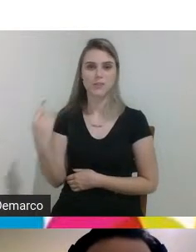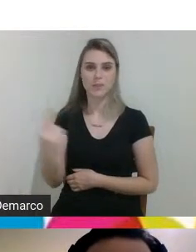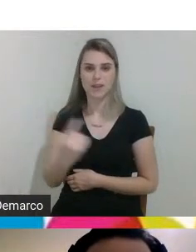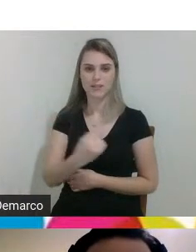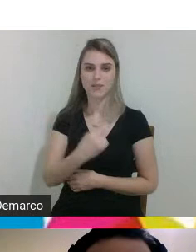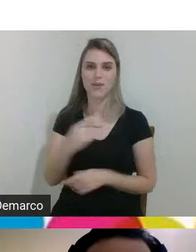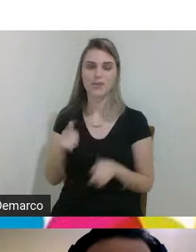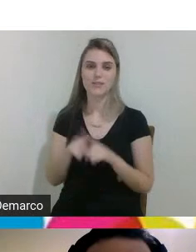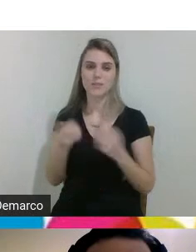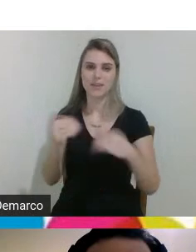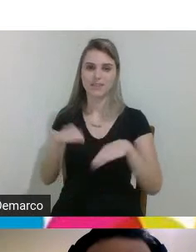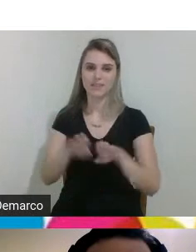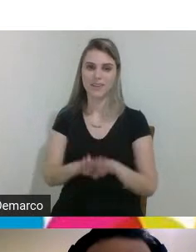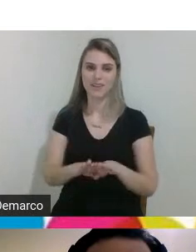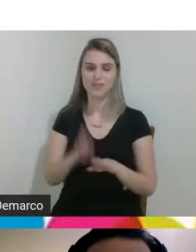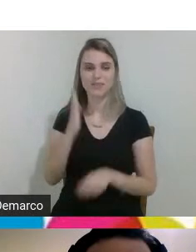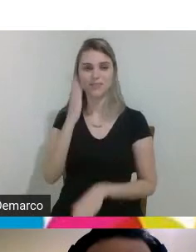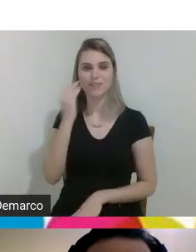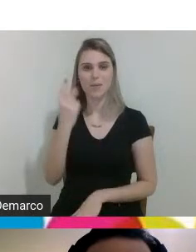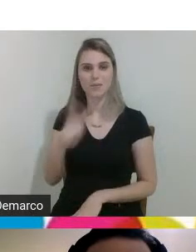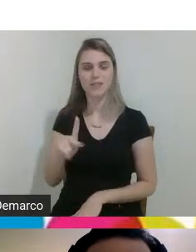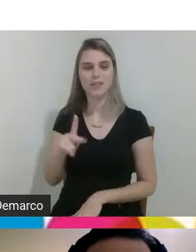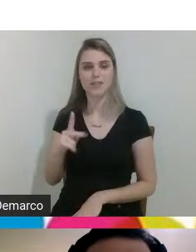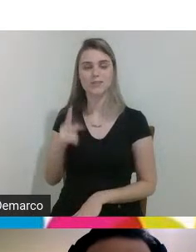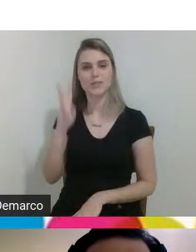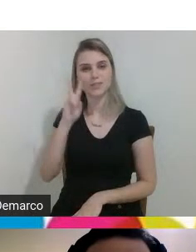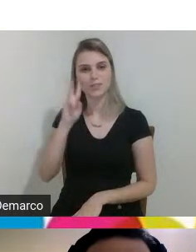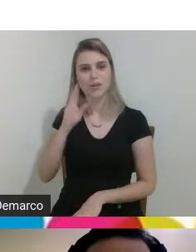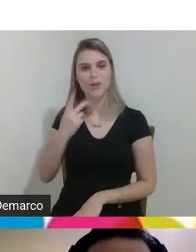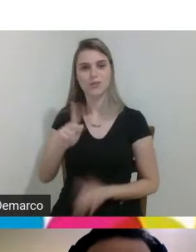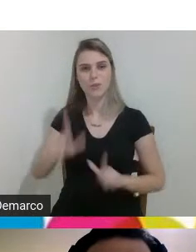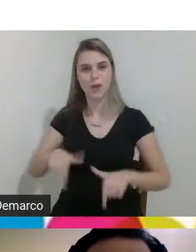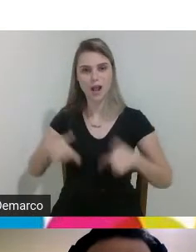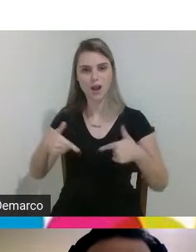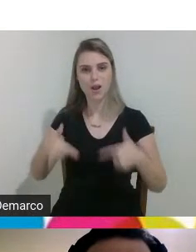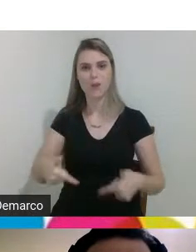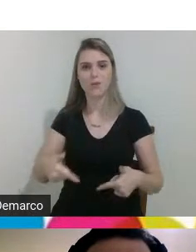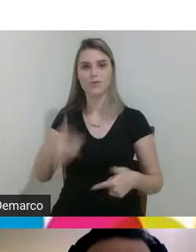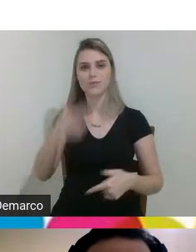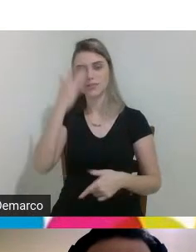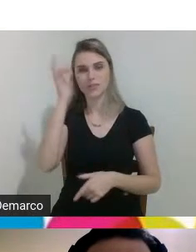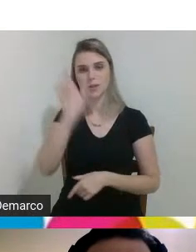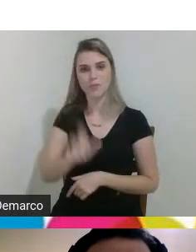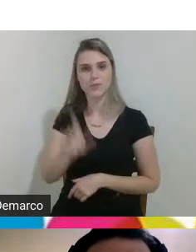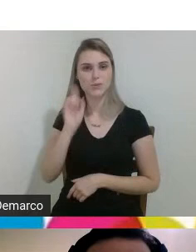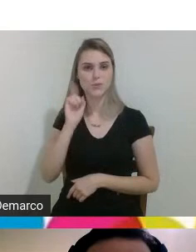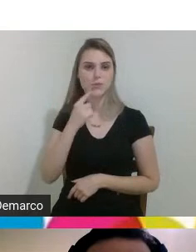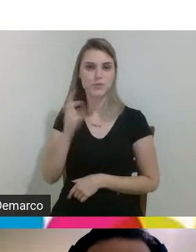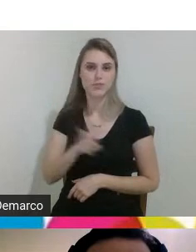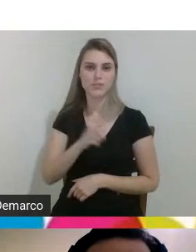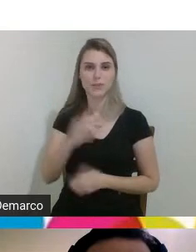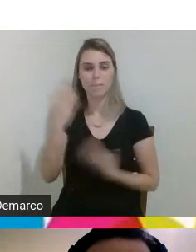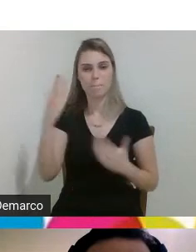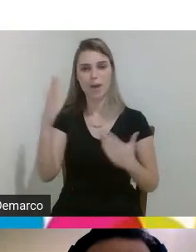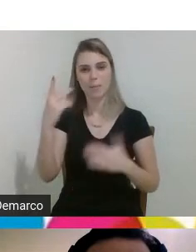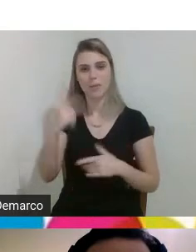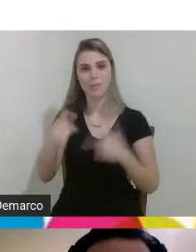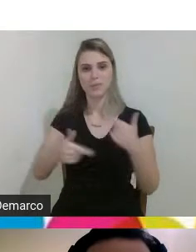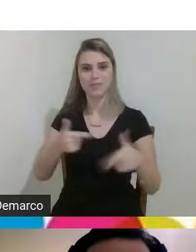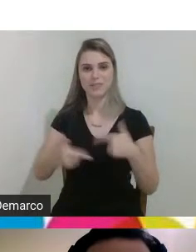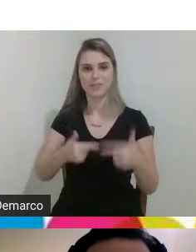causa aqui da inclusão a gente sabe da tua caminhada da tua luta em prol das pessoas surdas aqui em Jaxerê parabéns pelo teu trabalho